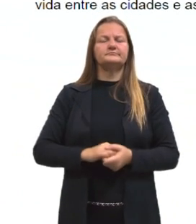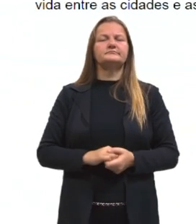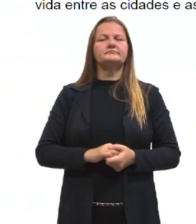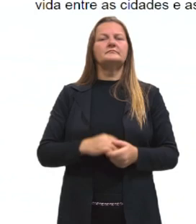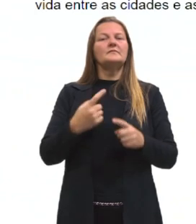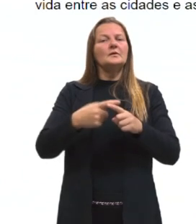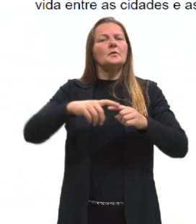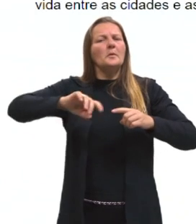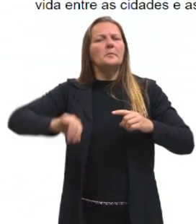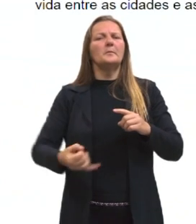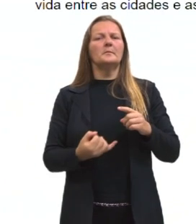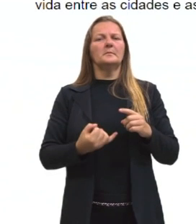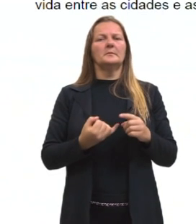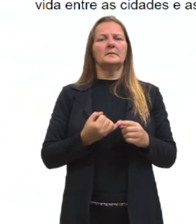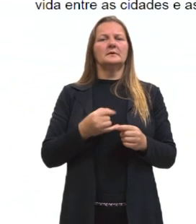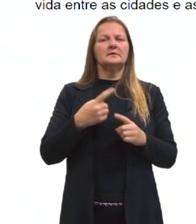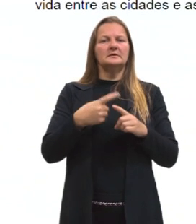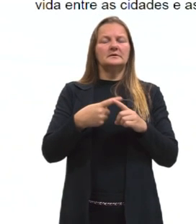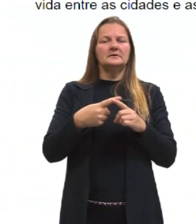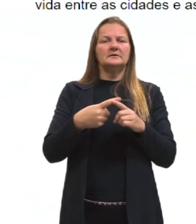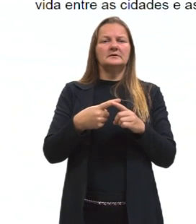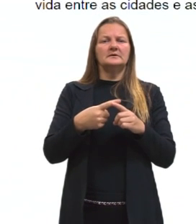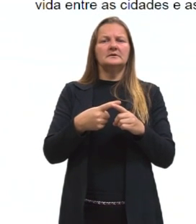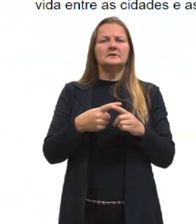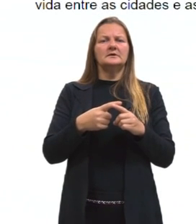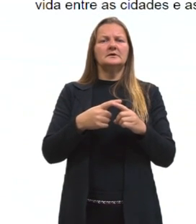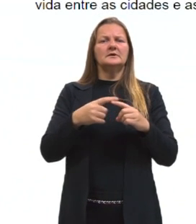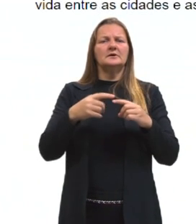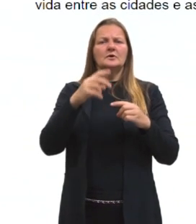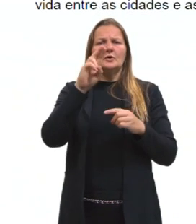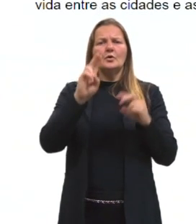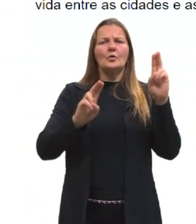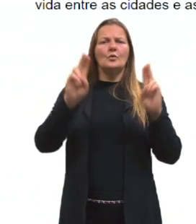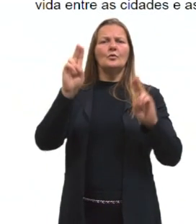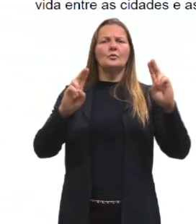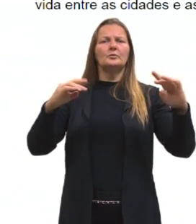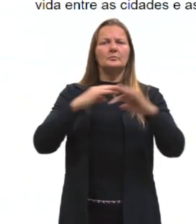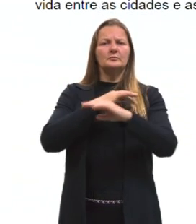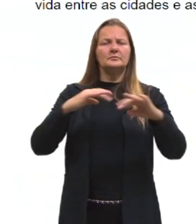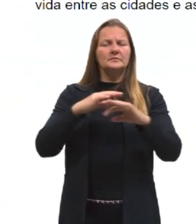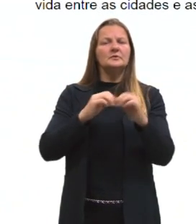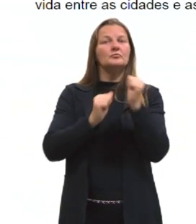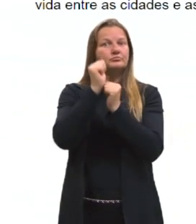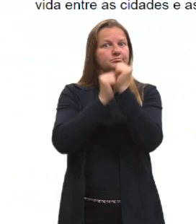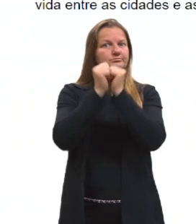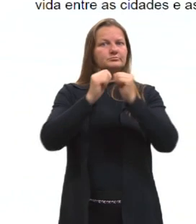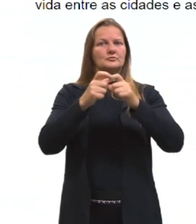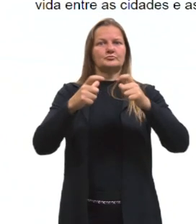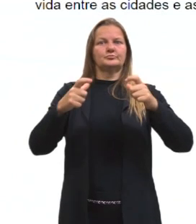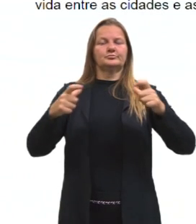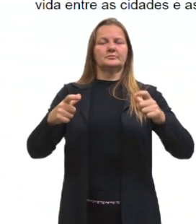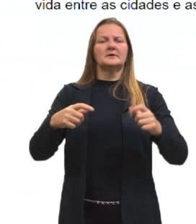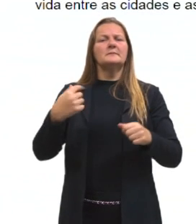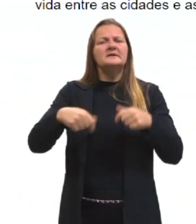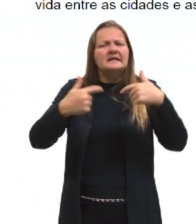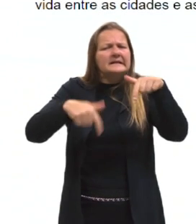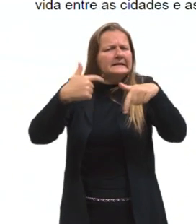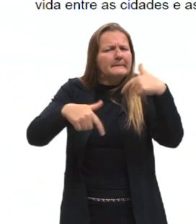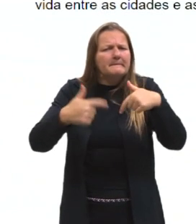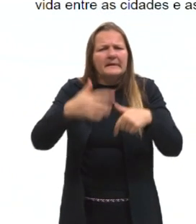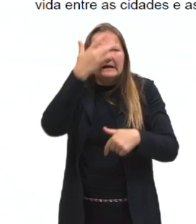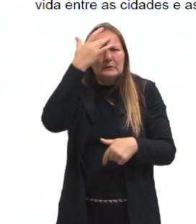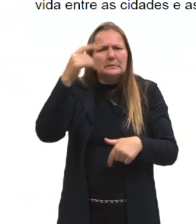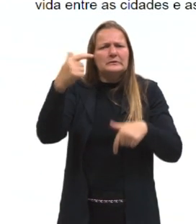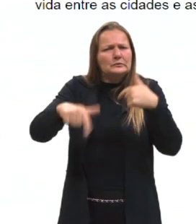com o advento dessa urbanização aí, cresce com a industrialização, e a gente viu, precisa de mão de obra, precisa,